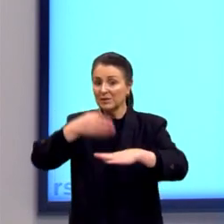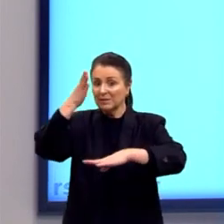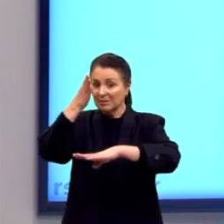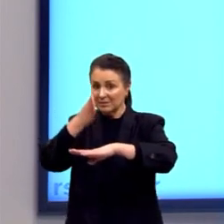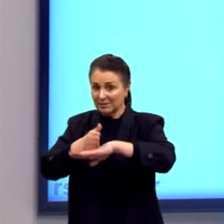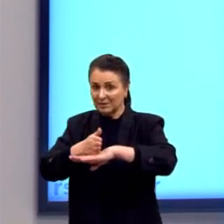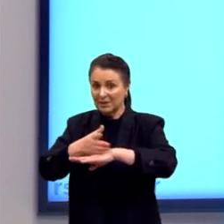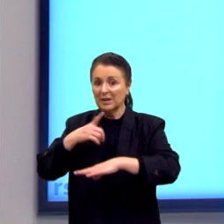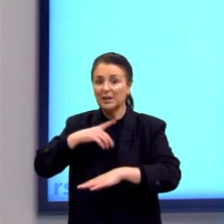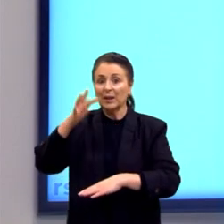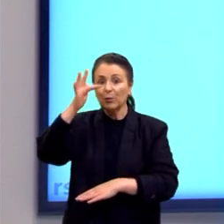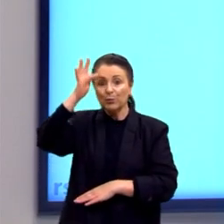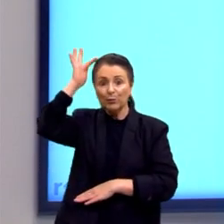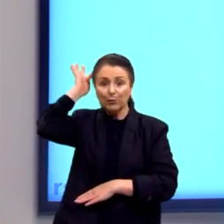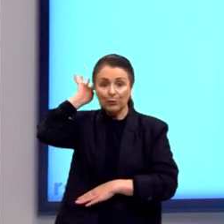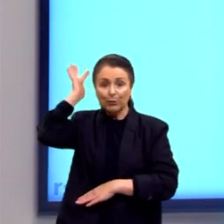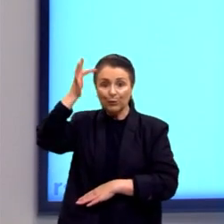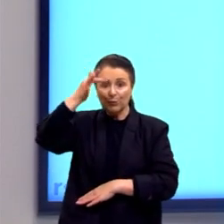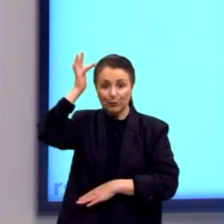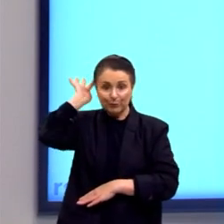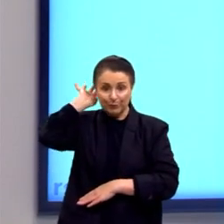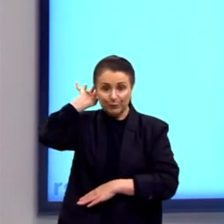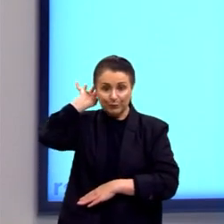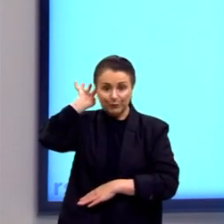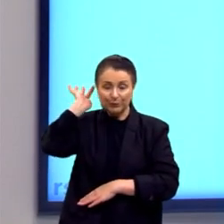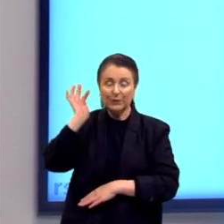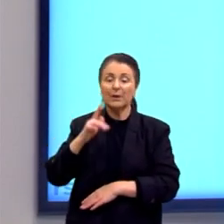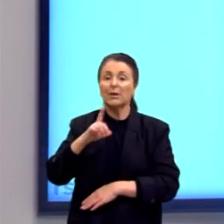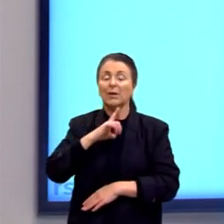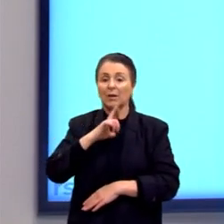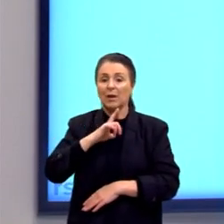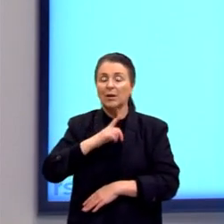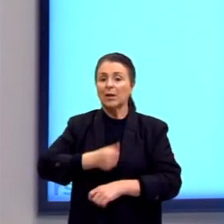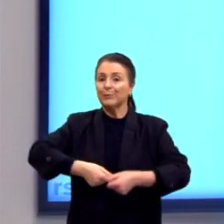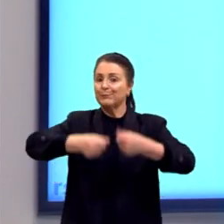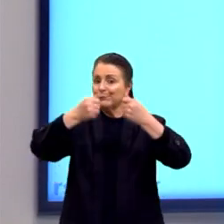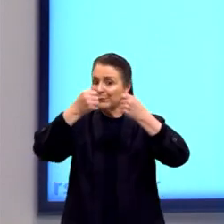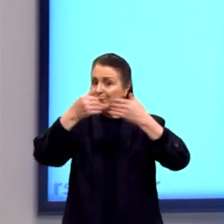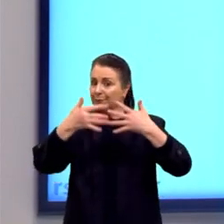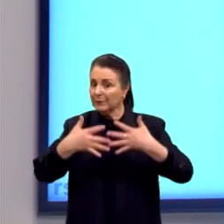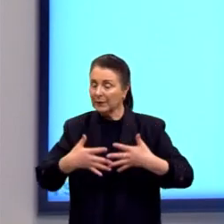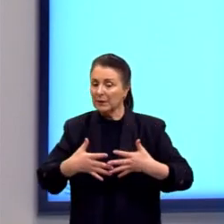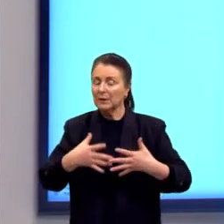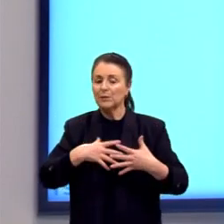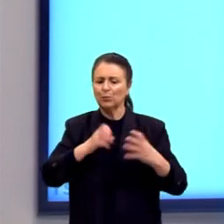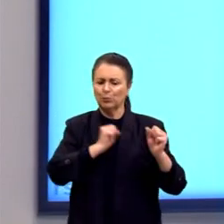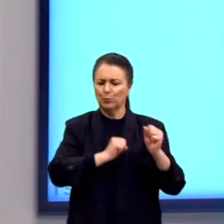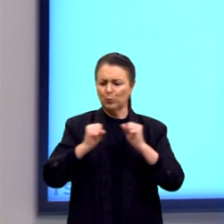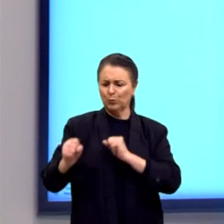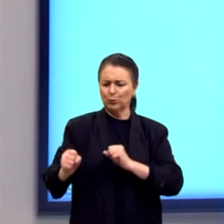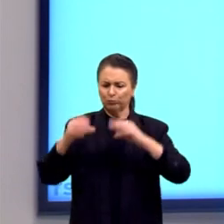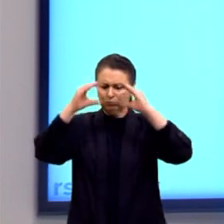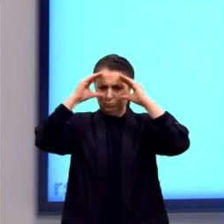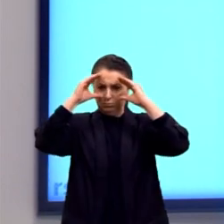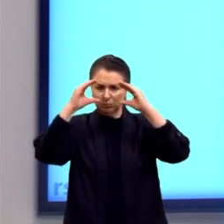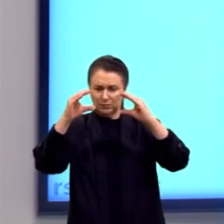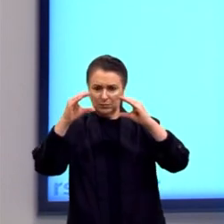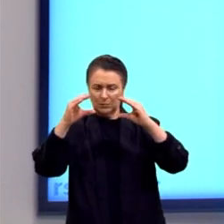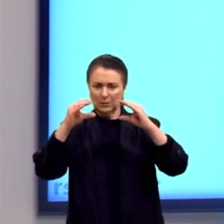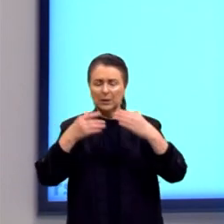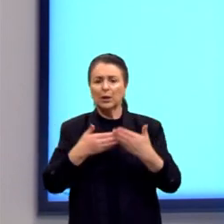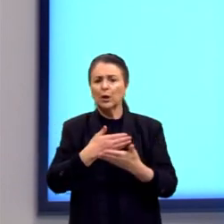vai entrar o Foucault, que vai ter toda essa questão do poder disciplinar, a microfísica,